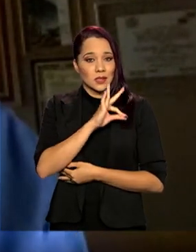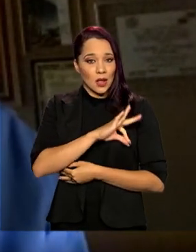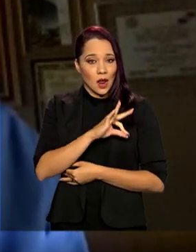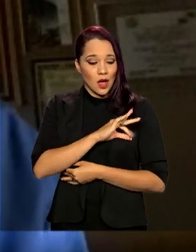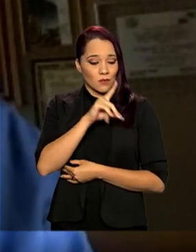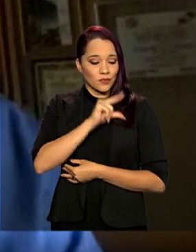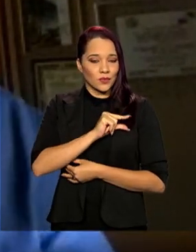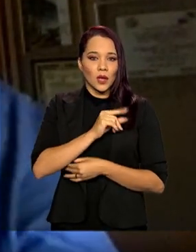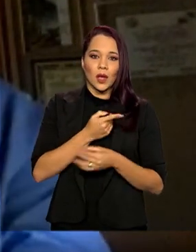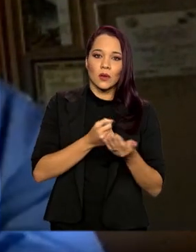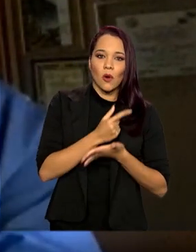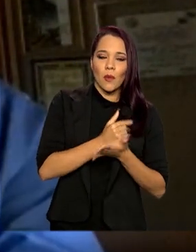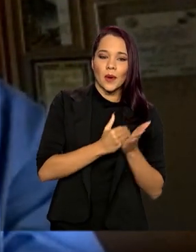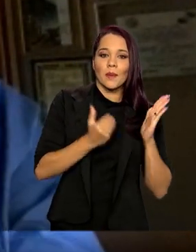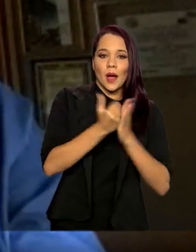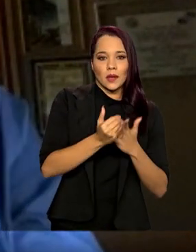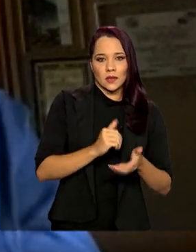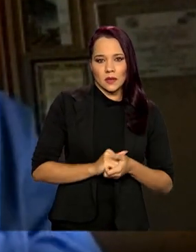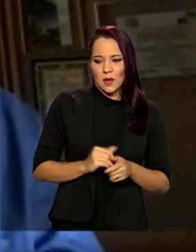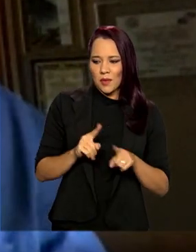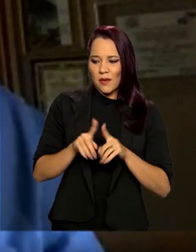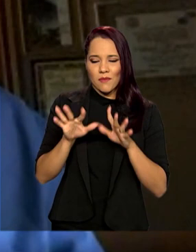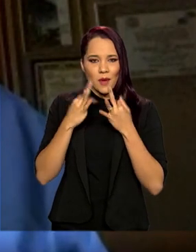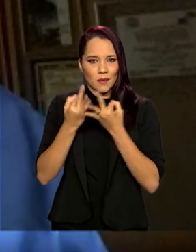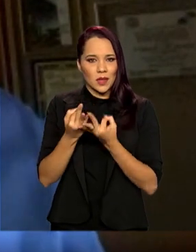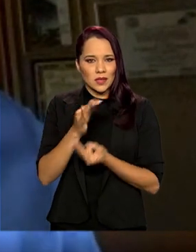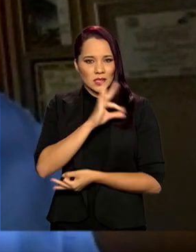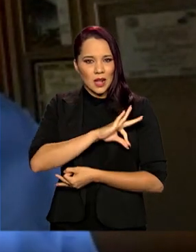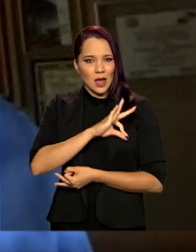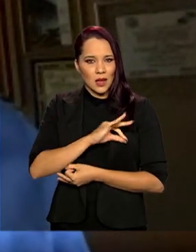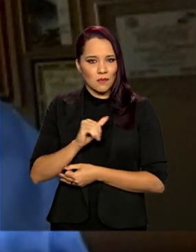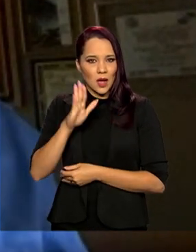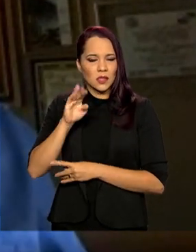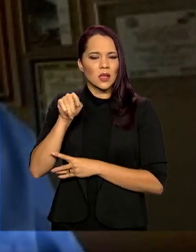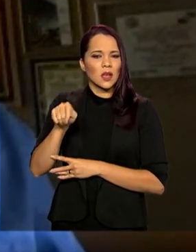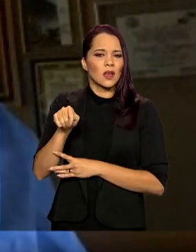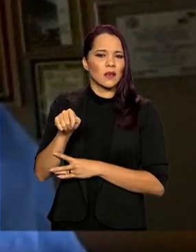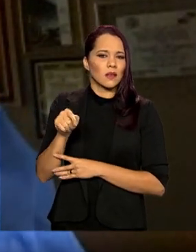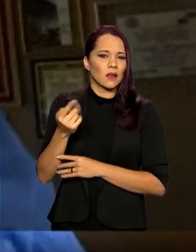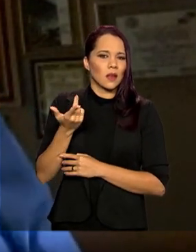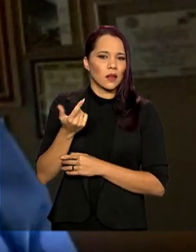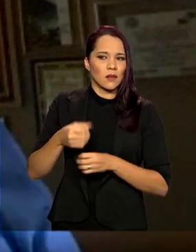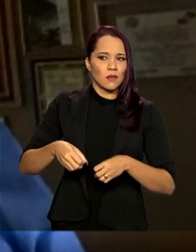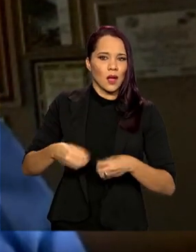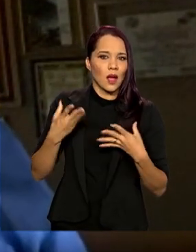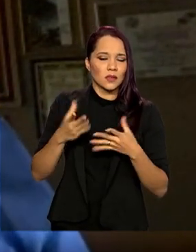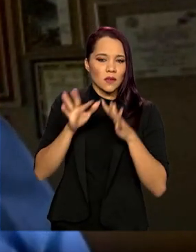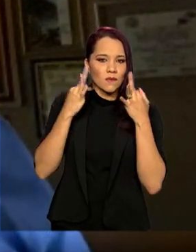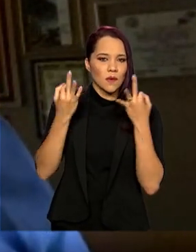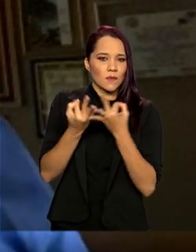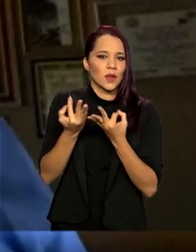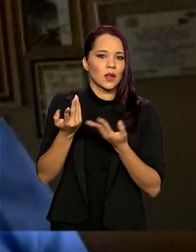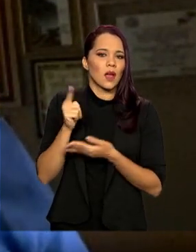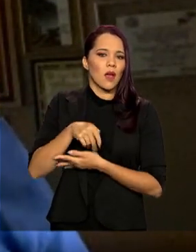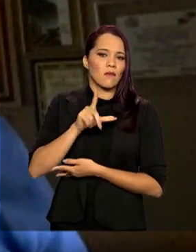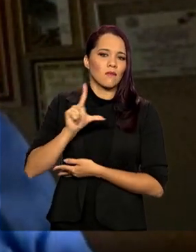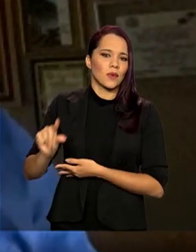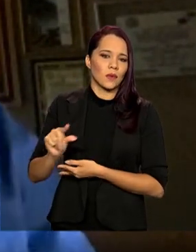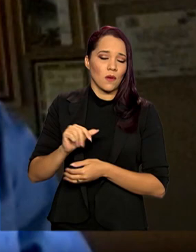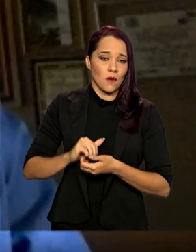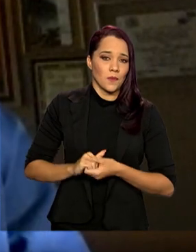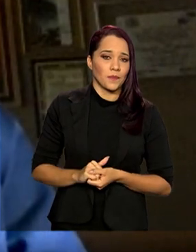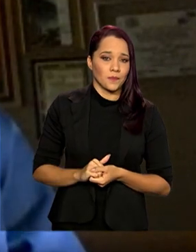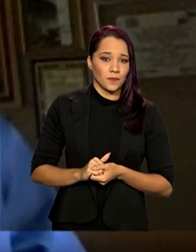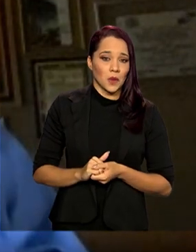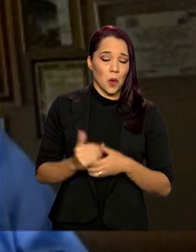mais, porque as famílias que ganham mais, a participação da despesa familiar, do consumo é bem menor, eles